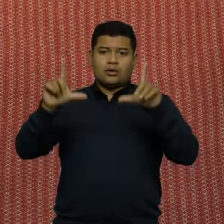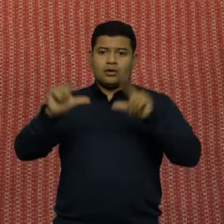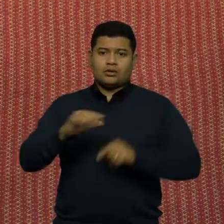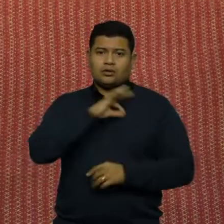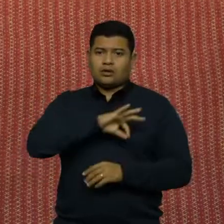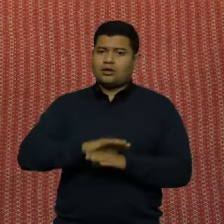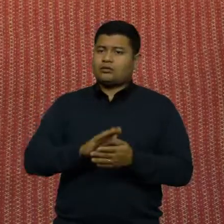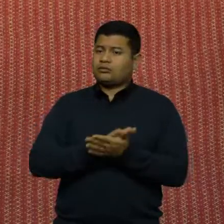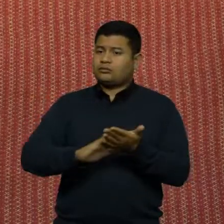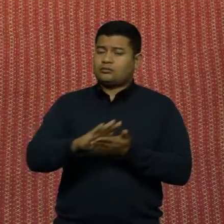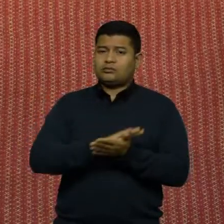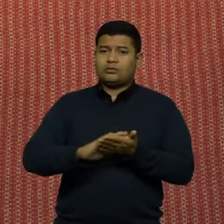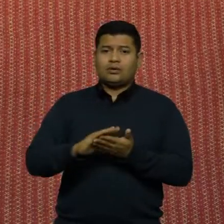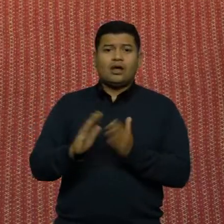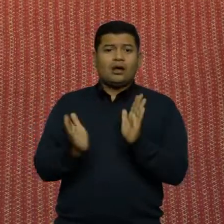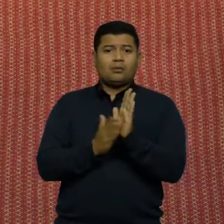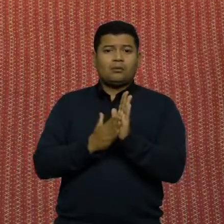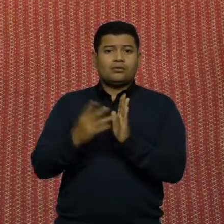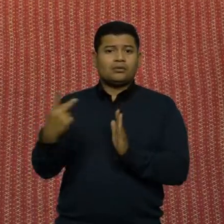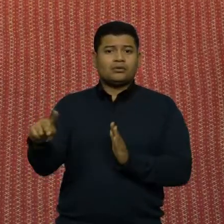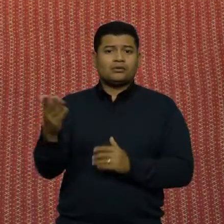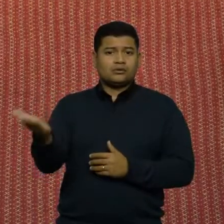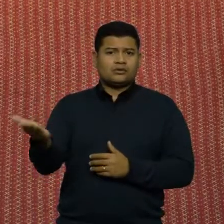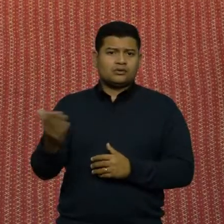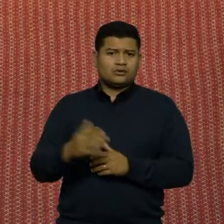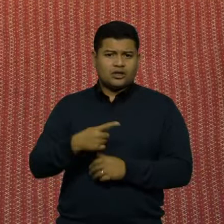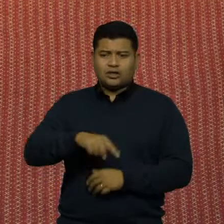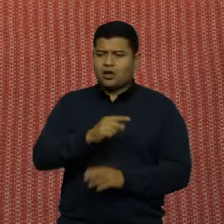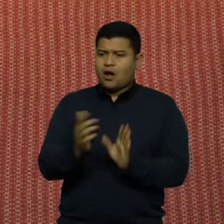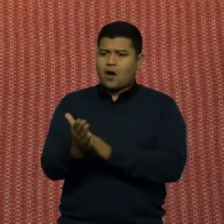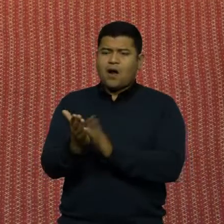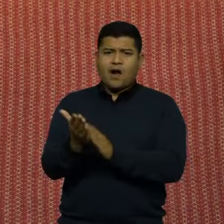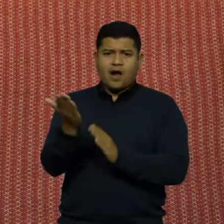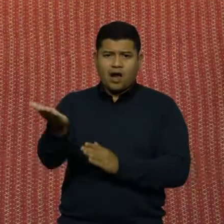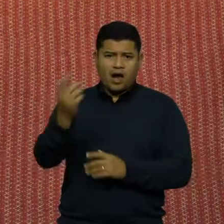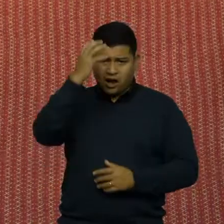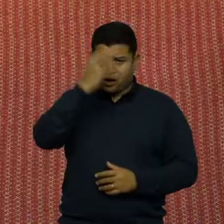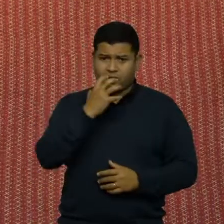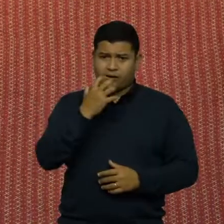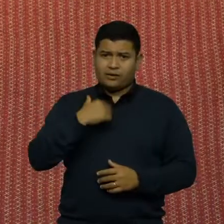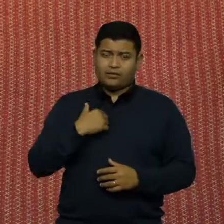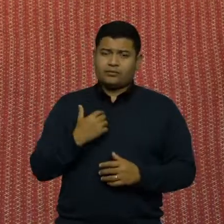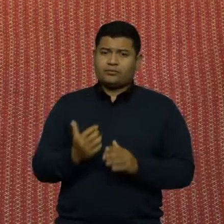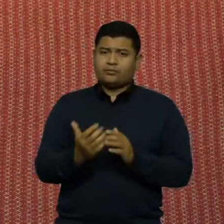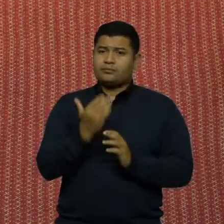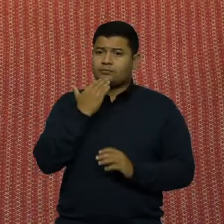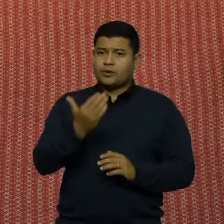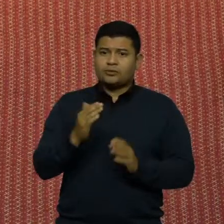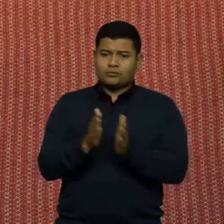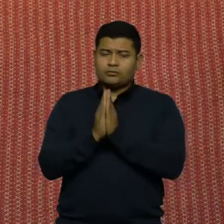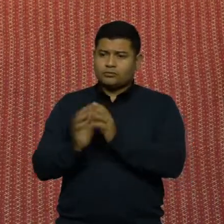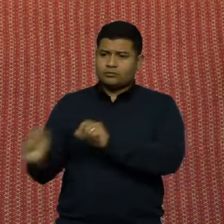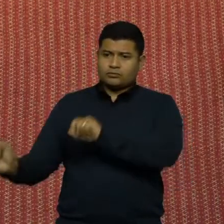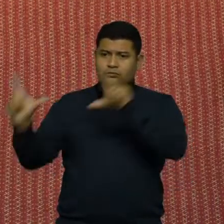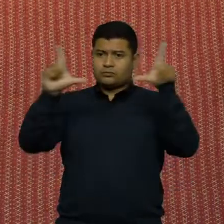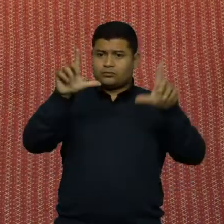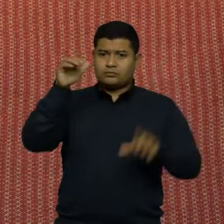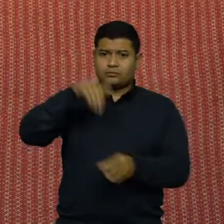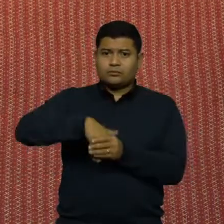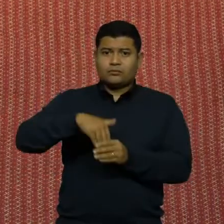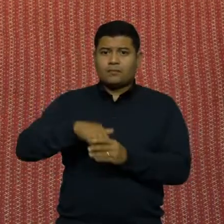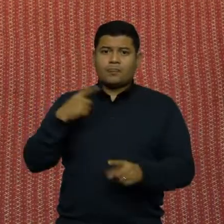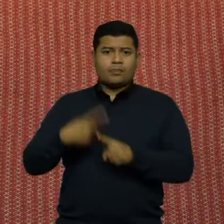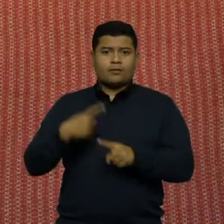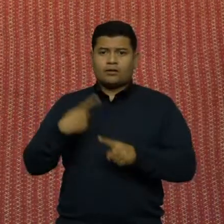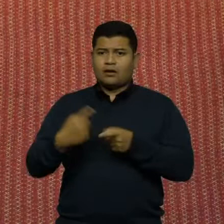propostas do indivíduo. E nós vamos parabenizar isso? É sério. Eu também peço a votação no painel, porque isso é um